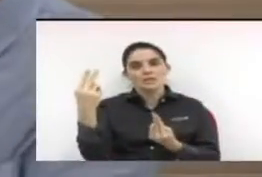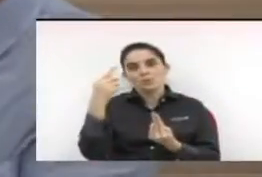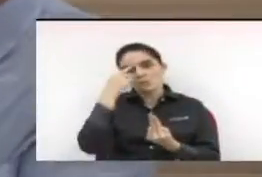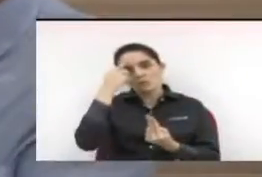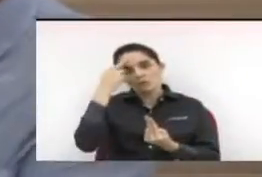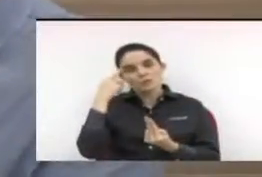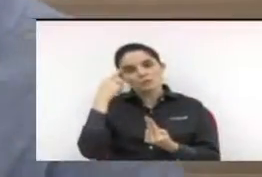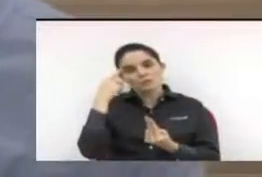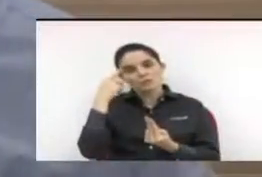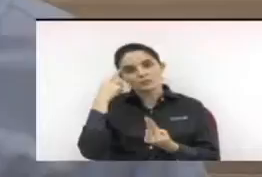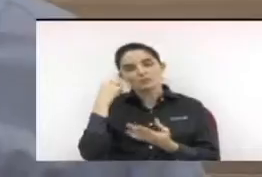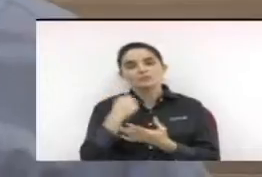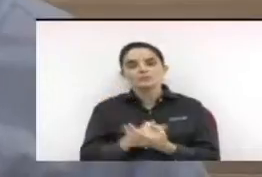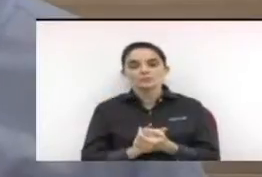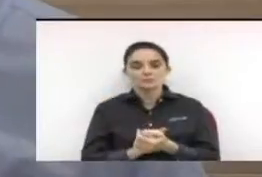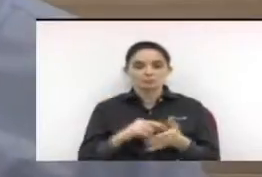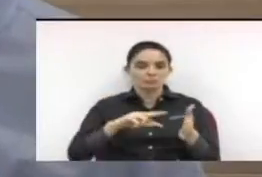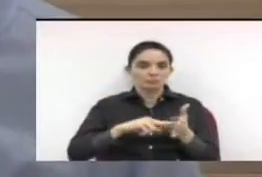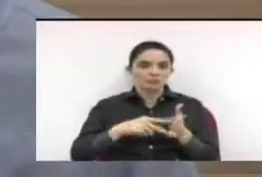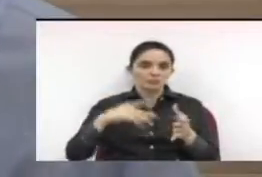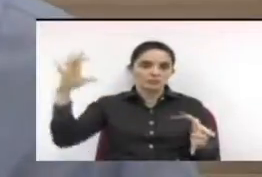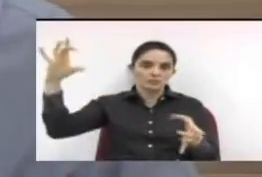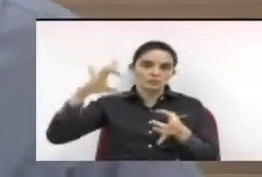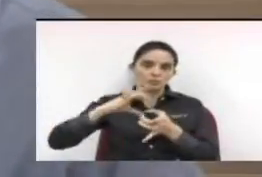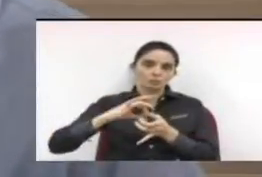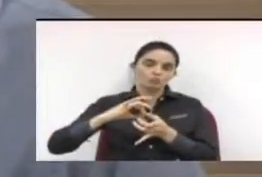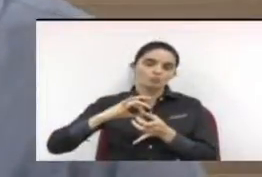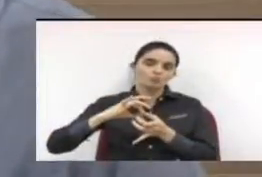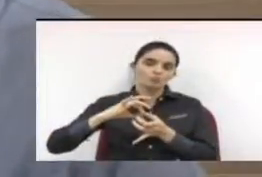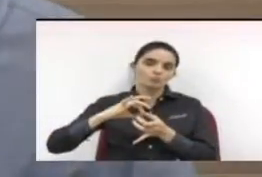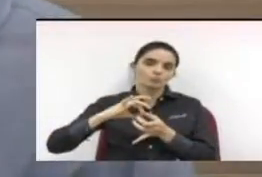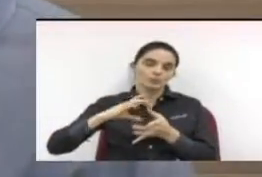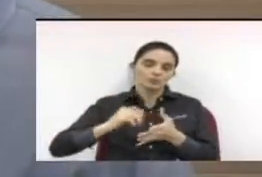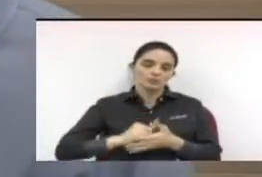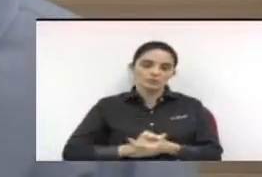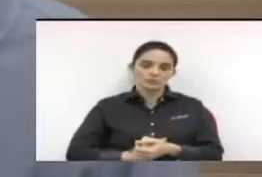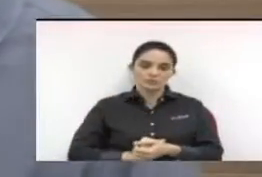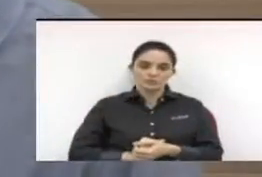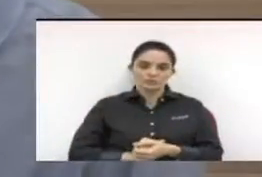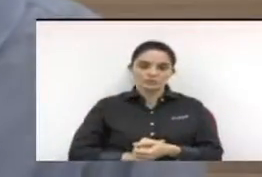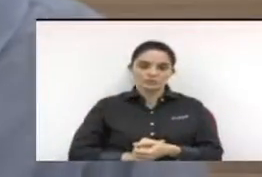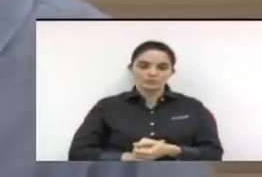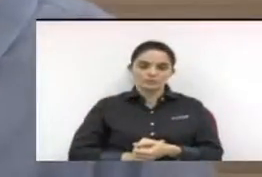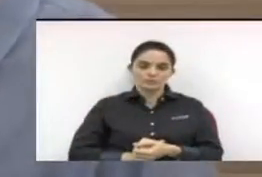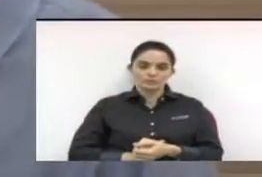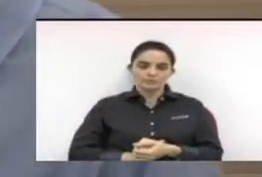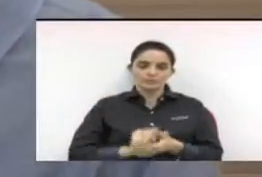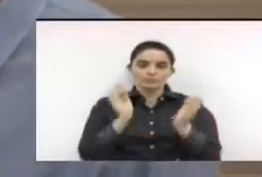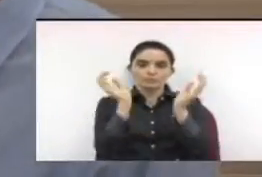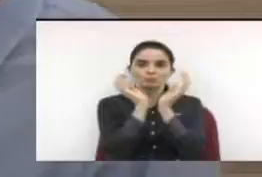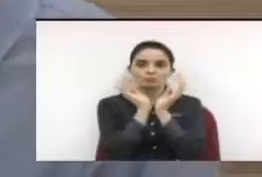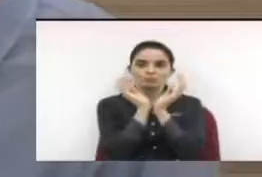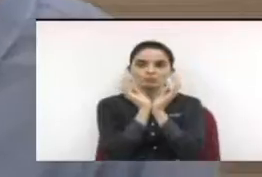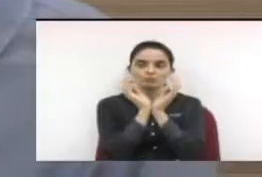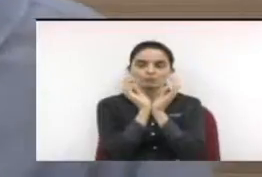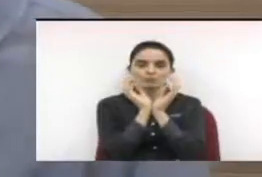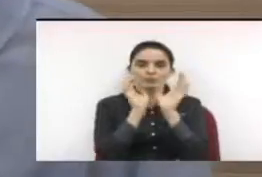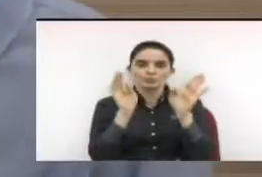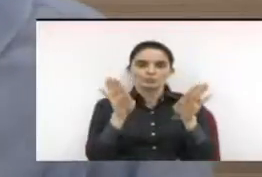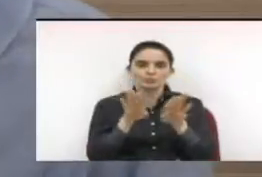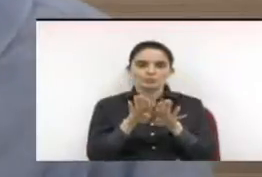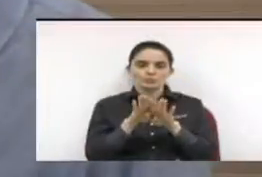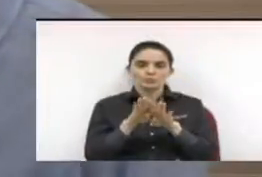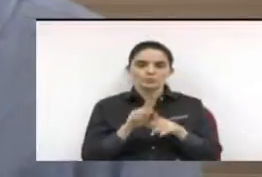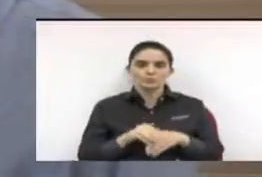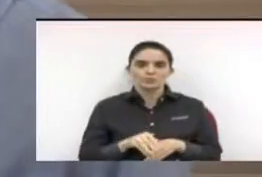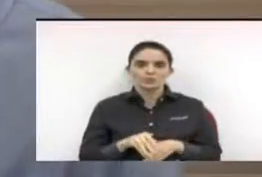atenção e que seja esse o elo estabelecido para essa manifestação popular do OP, que eu também acredito, como o